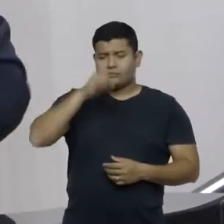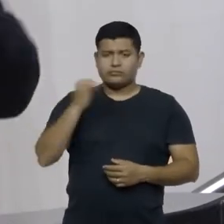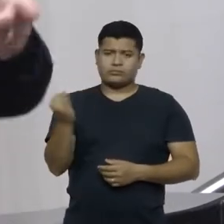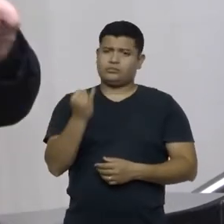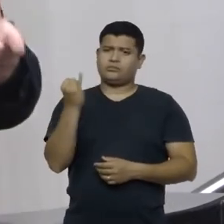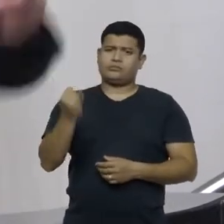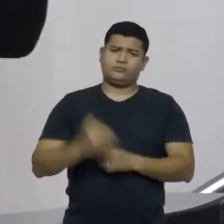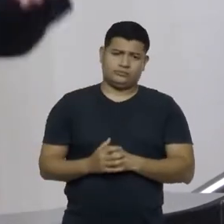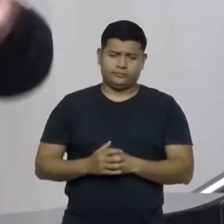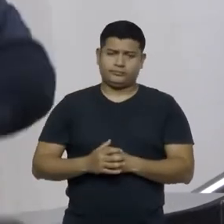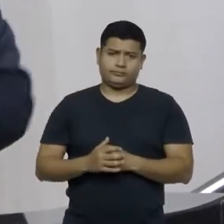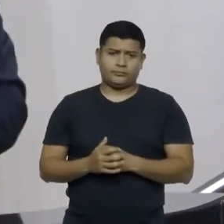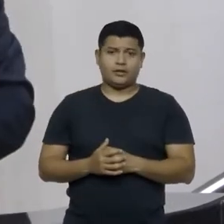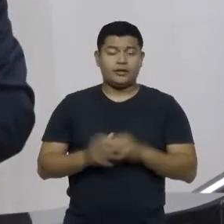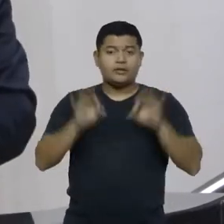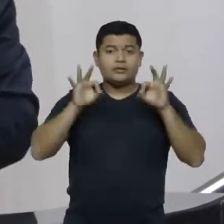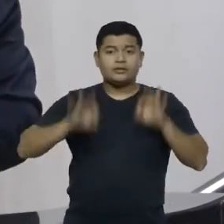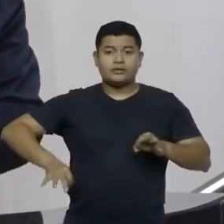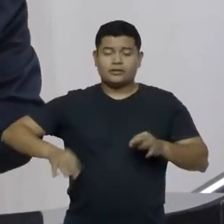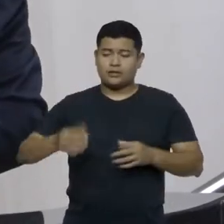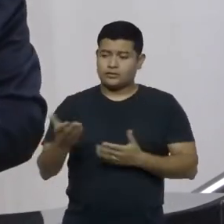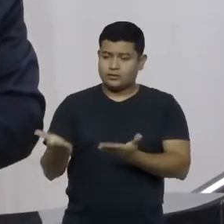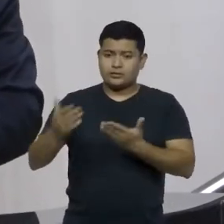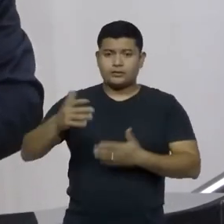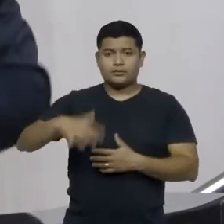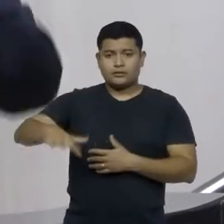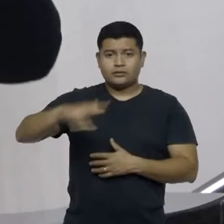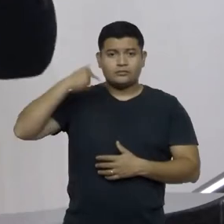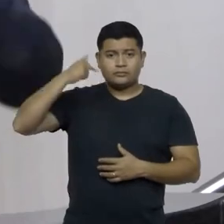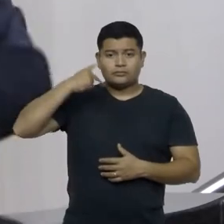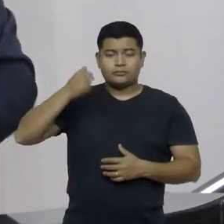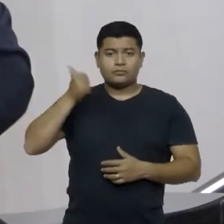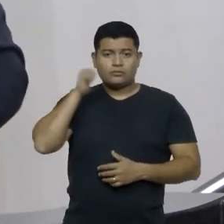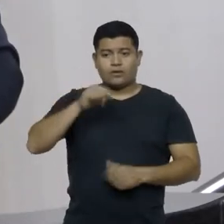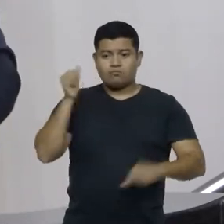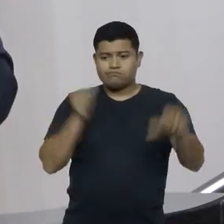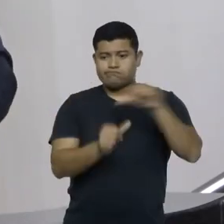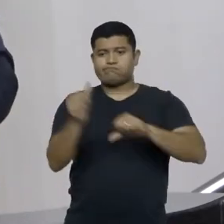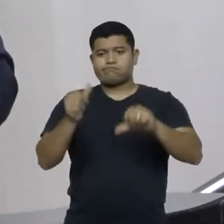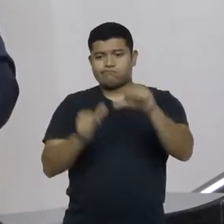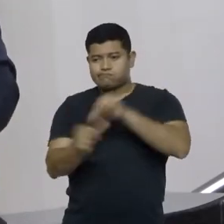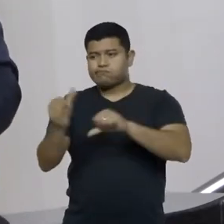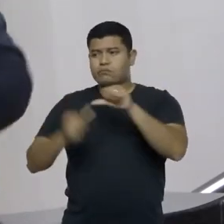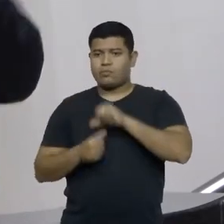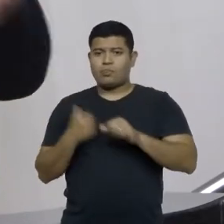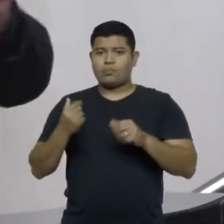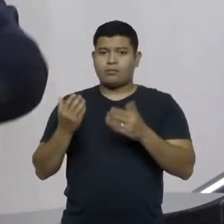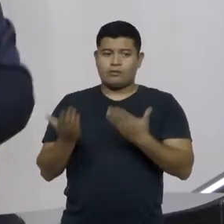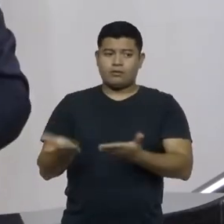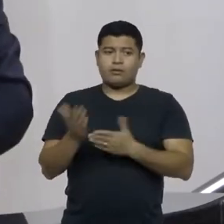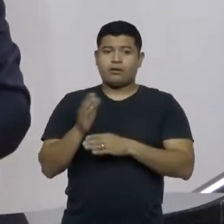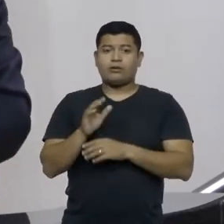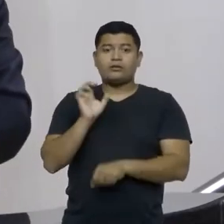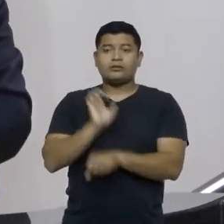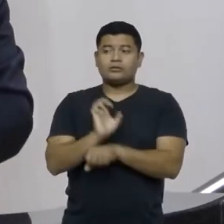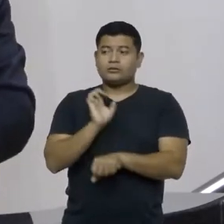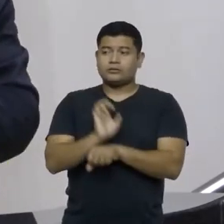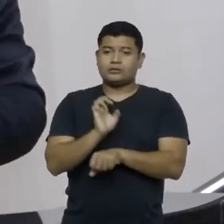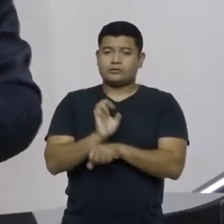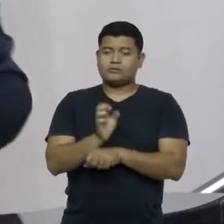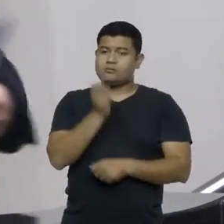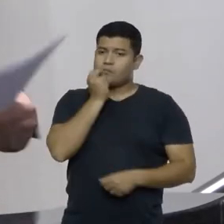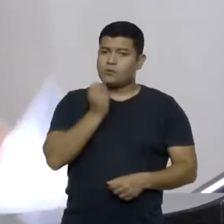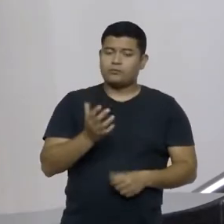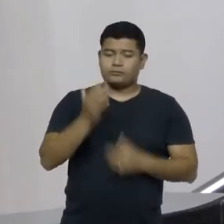E a certeza de que é na política que a gente consegue transformar muita coisa e trabalhar para a construção de um mundo melhor, de um Estado muito melhor.